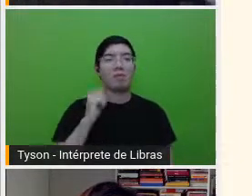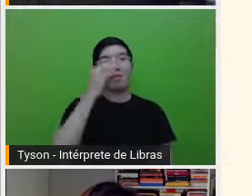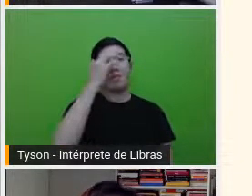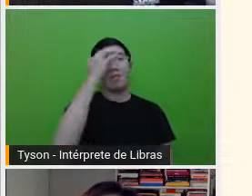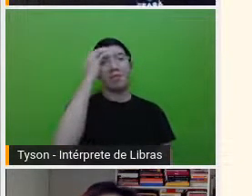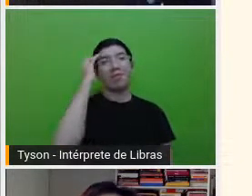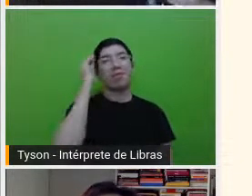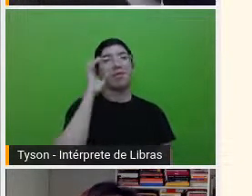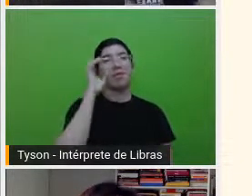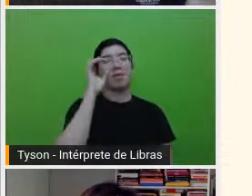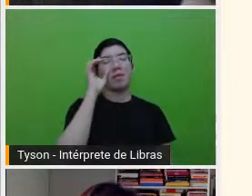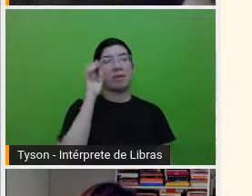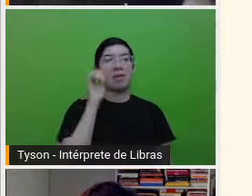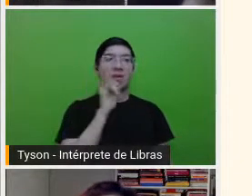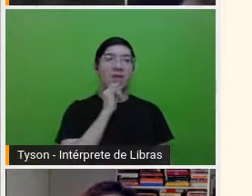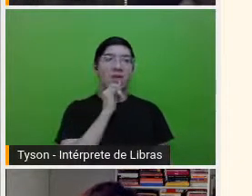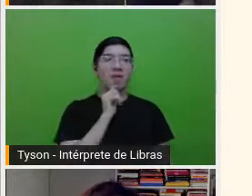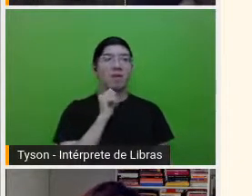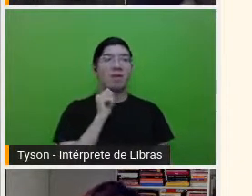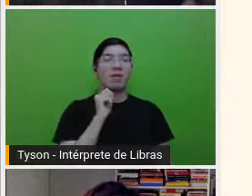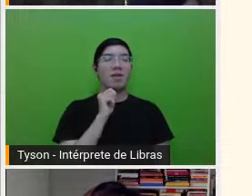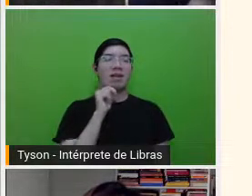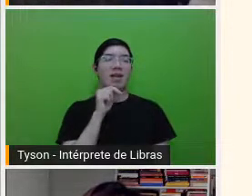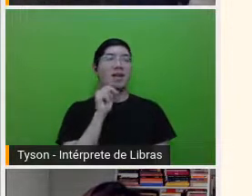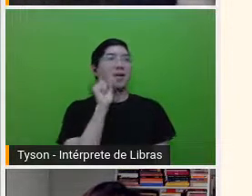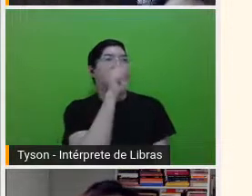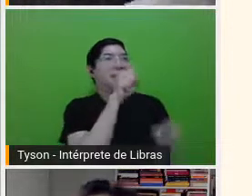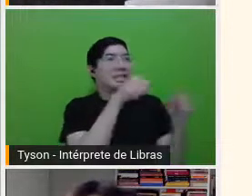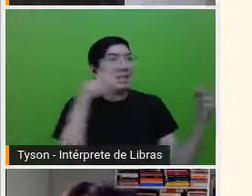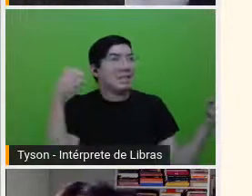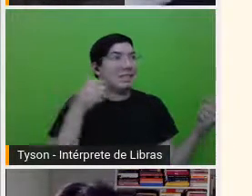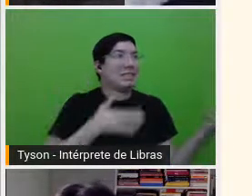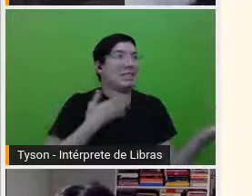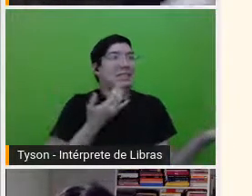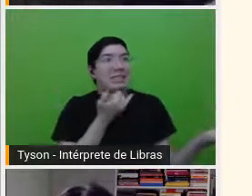desculpa, é você, oi. Eu seria essa pessoa.